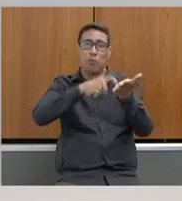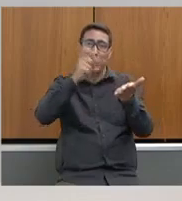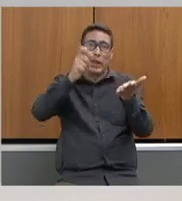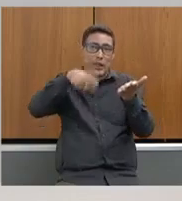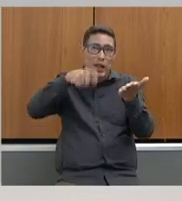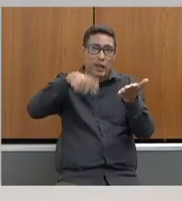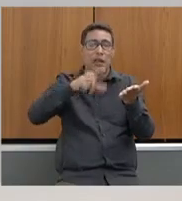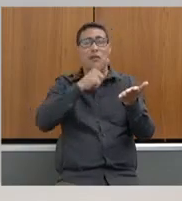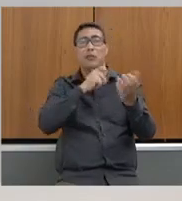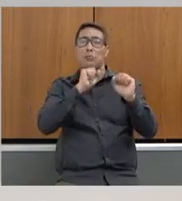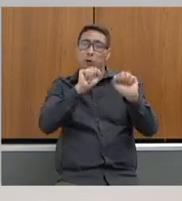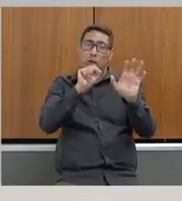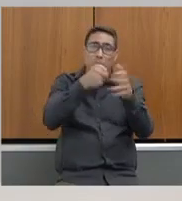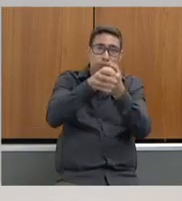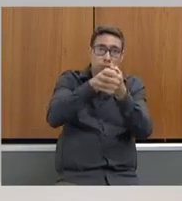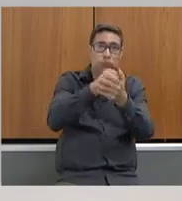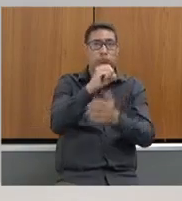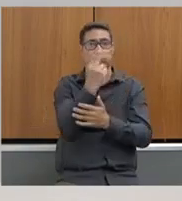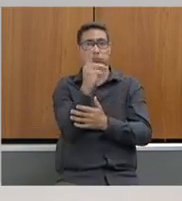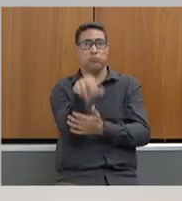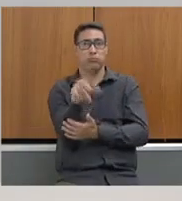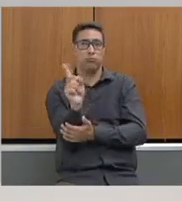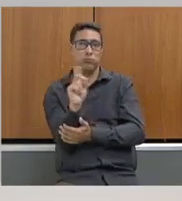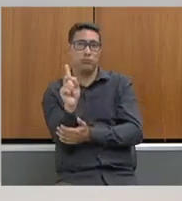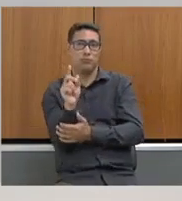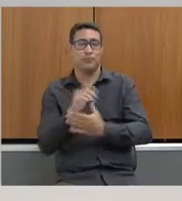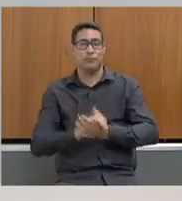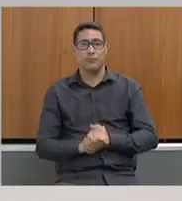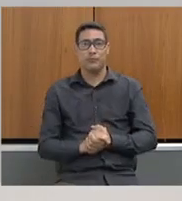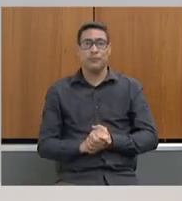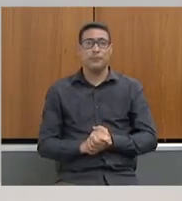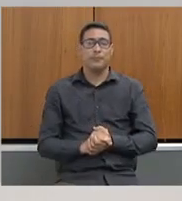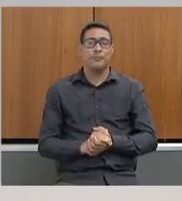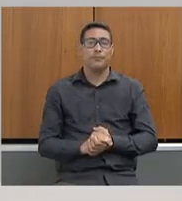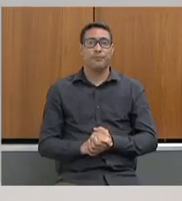são sigilosos ou não. Bem,